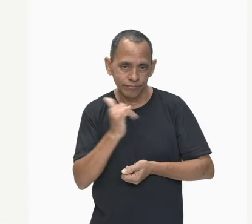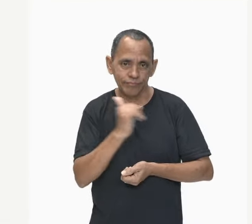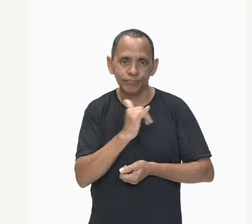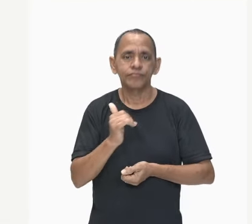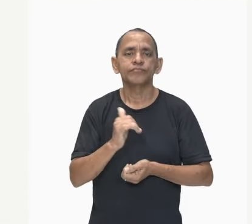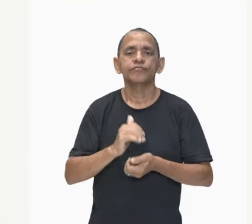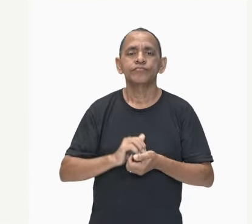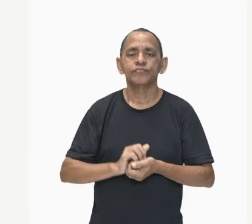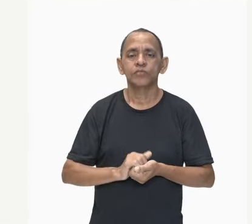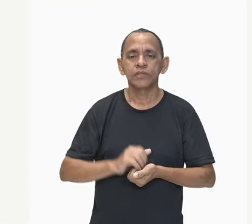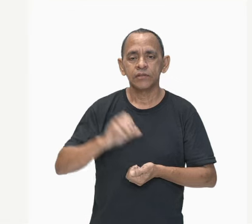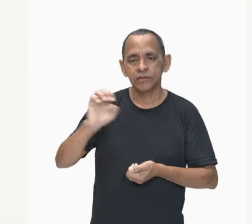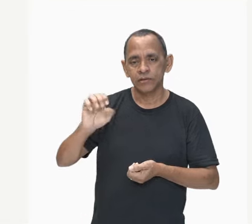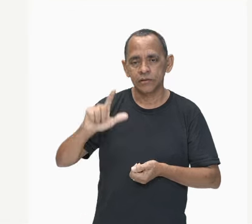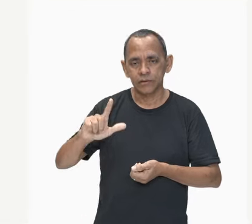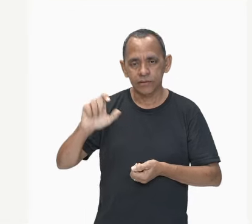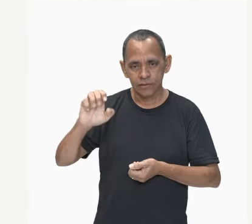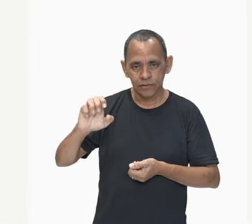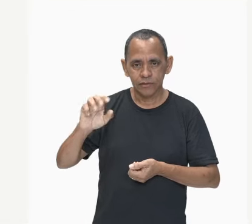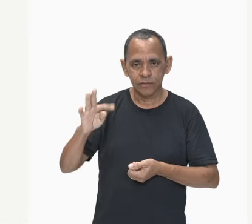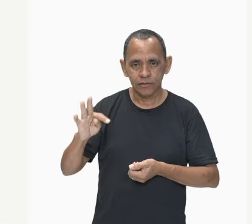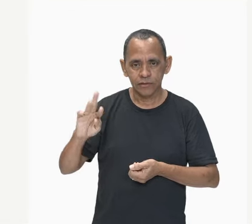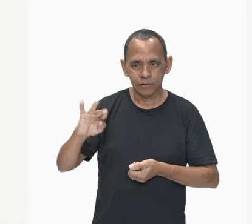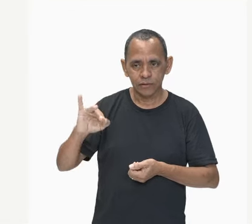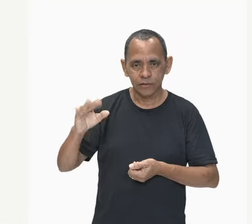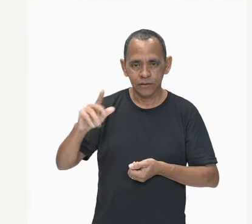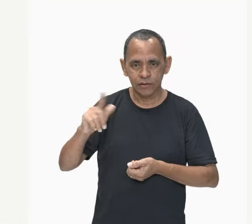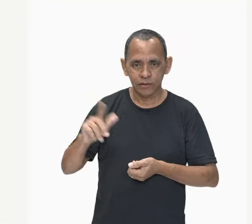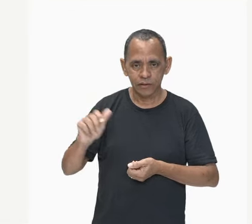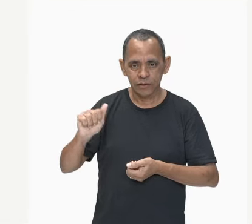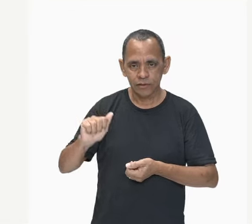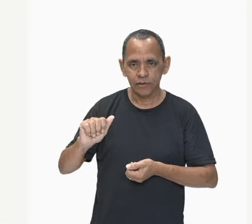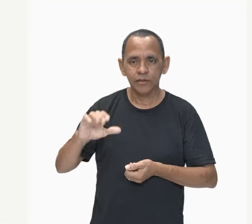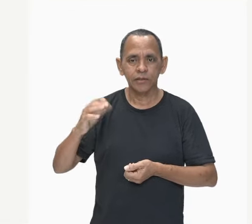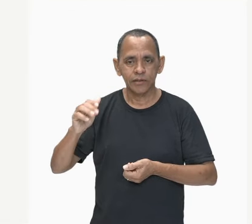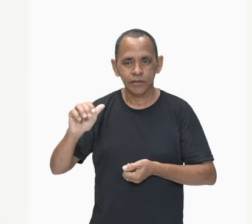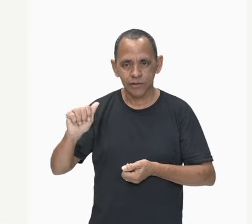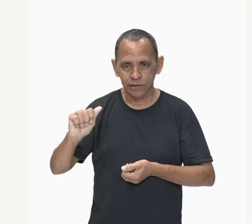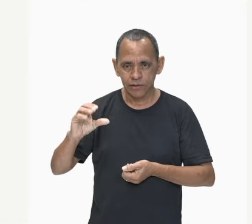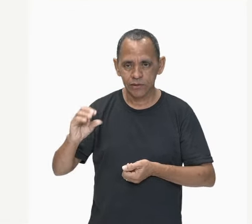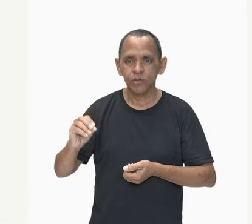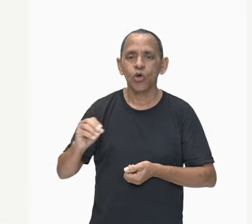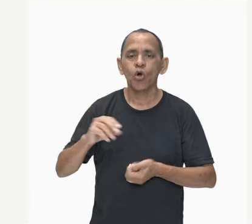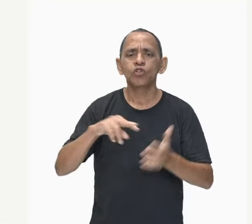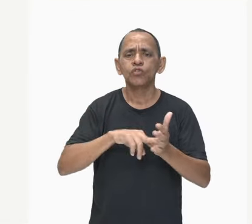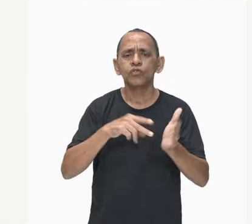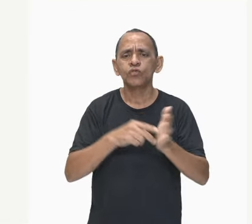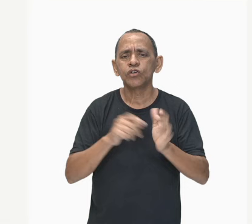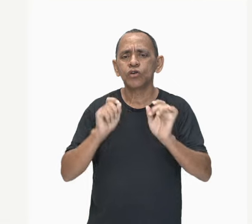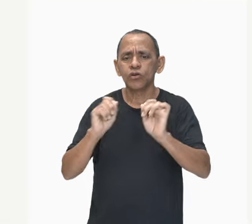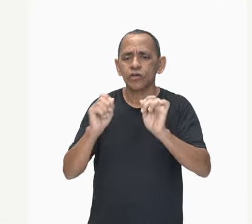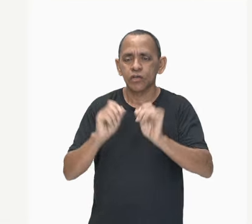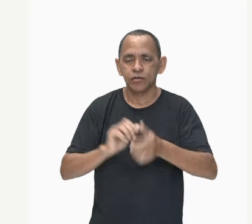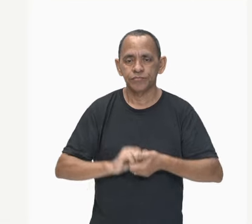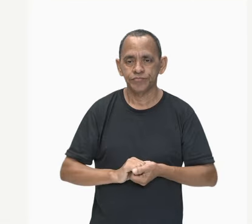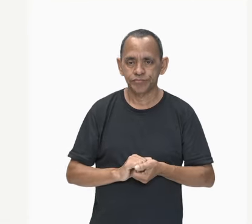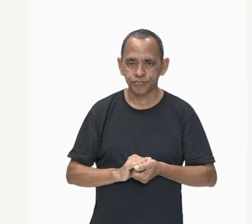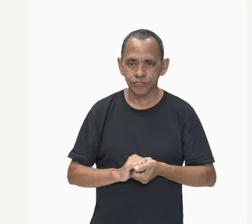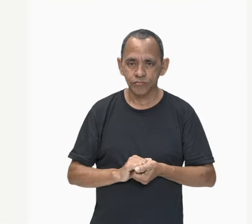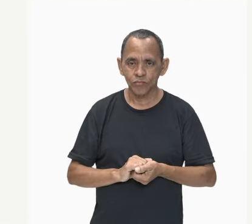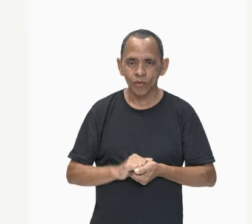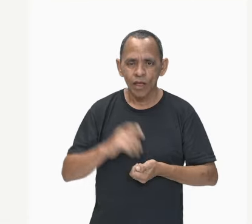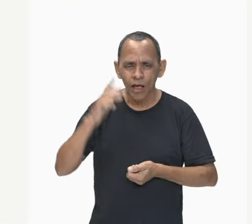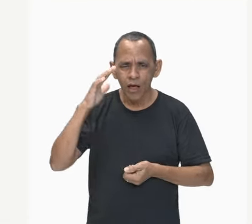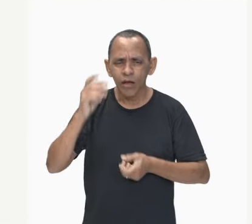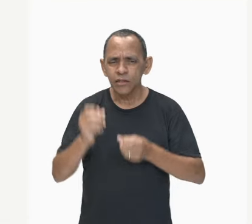palavra que nós vamos guardar para daqui a pouco você entender o que significa isto aí. Acontece, né, quando se